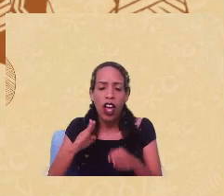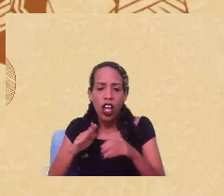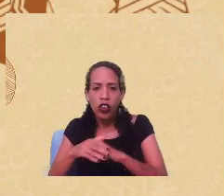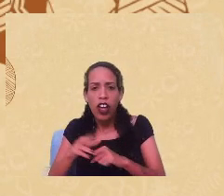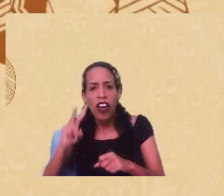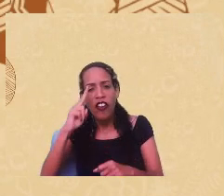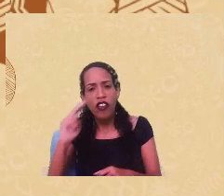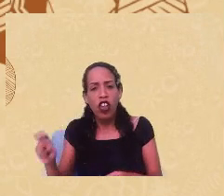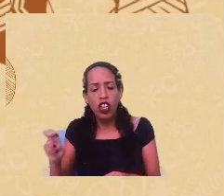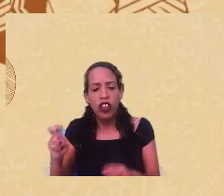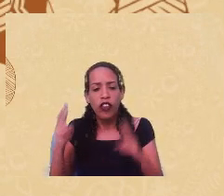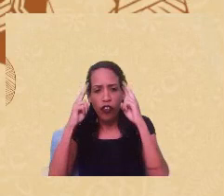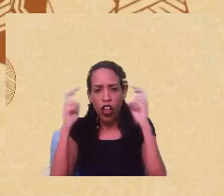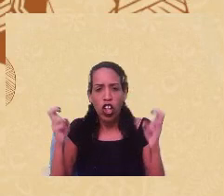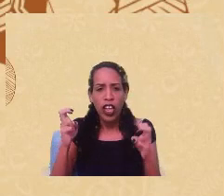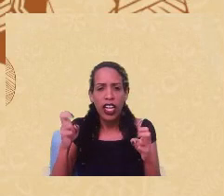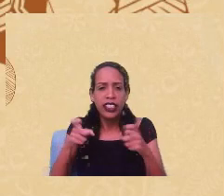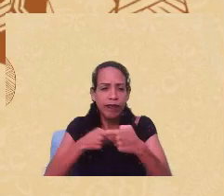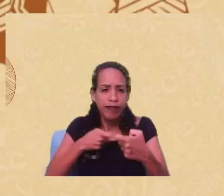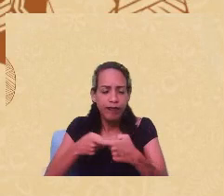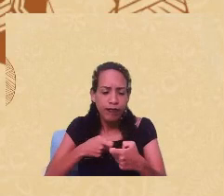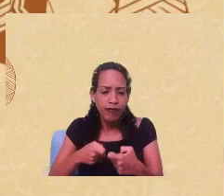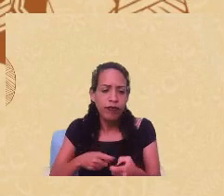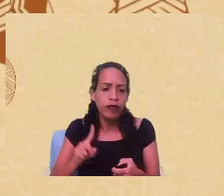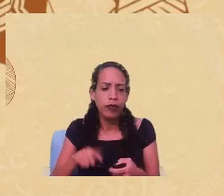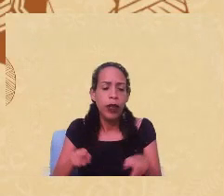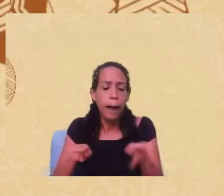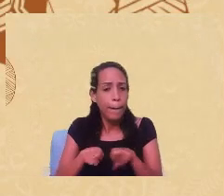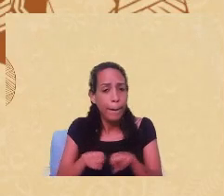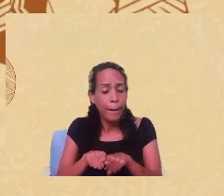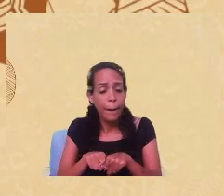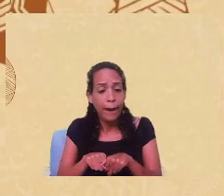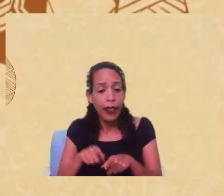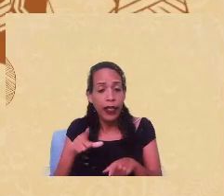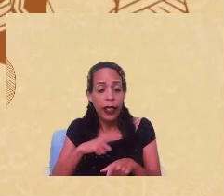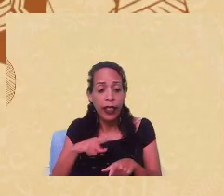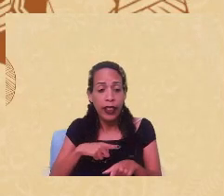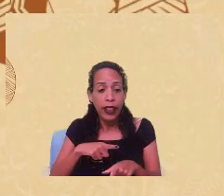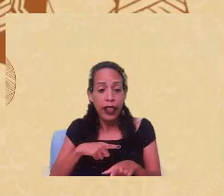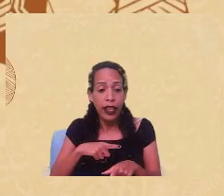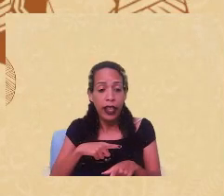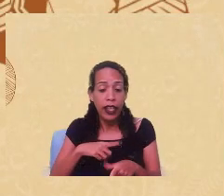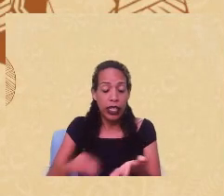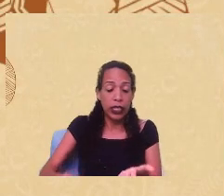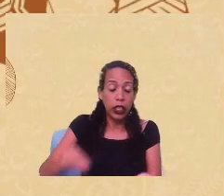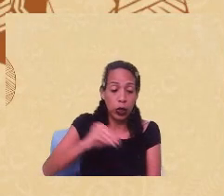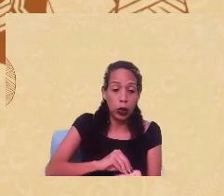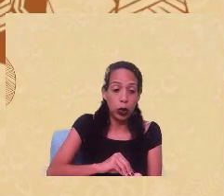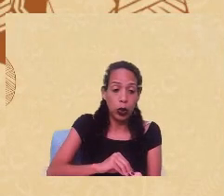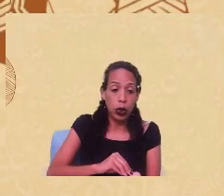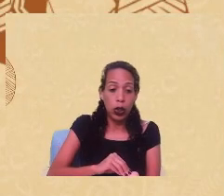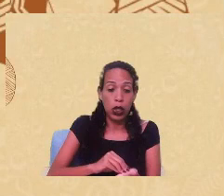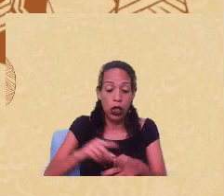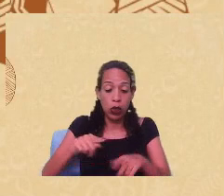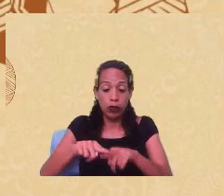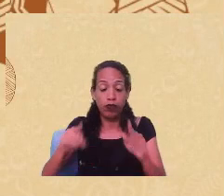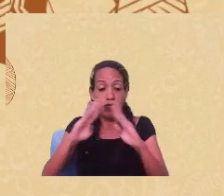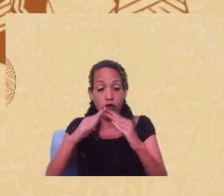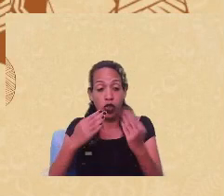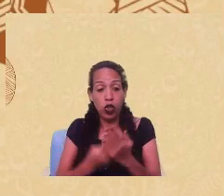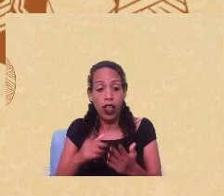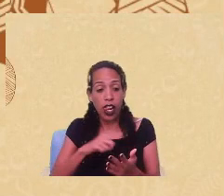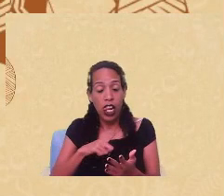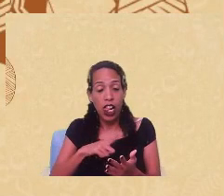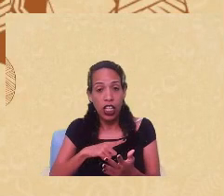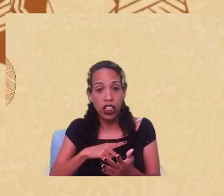sexual. Nós também somos uma categoria ativamente inserida no ambiente escolar, onde deveria ser garantido os